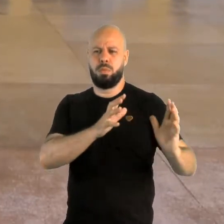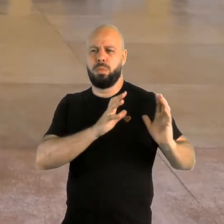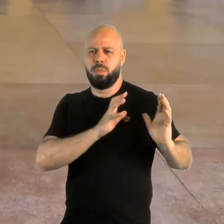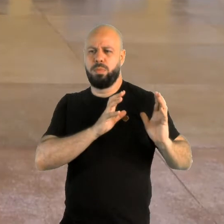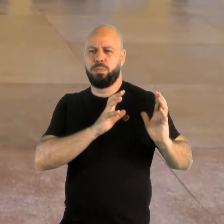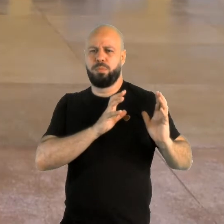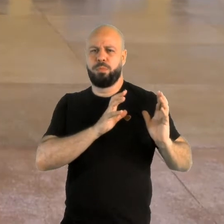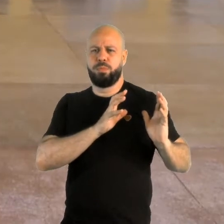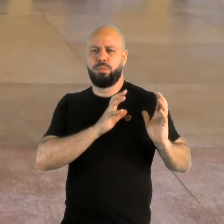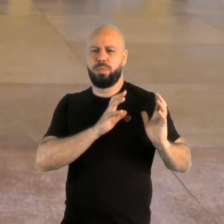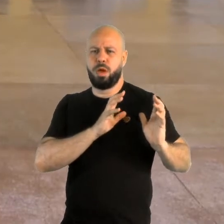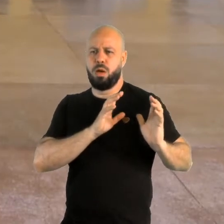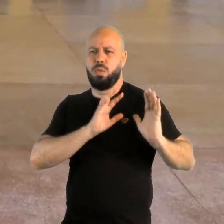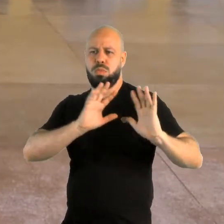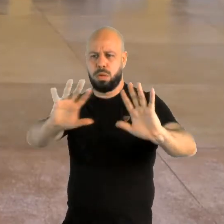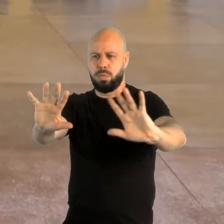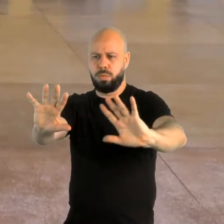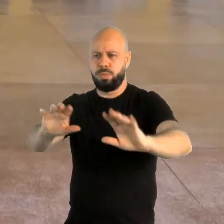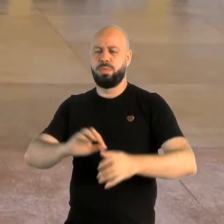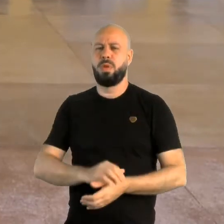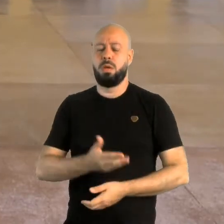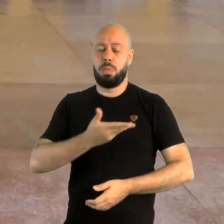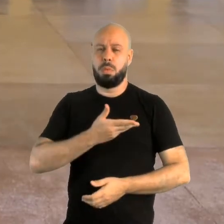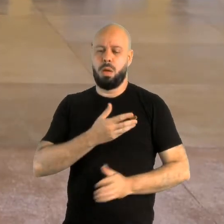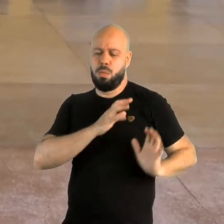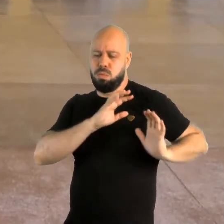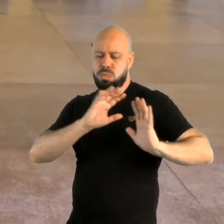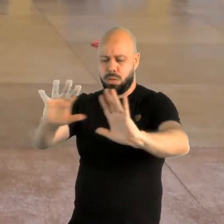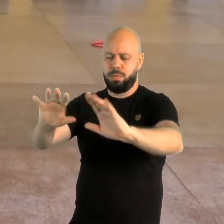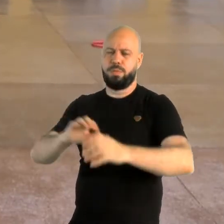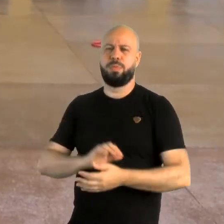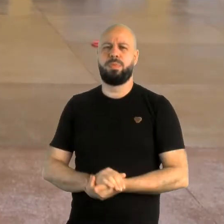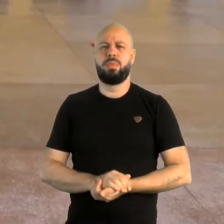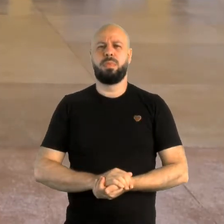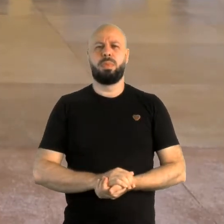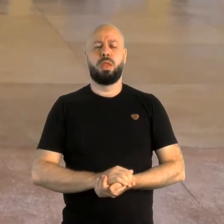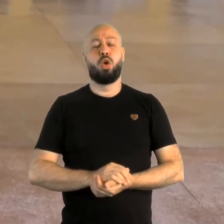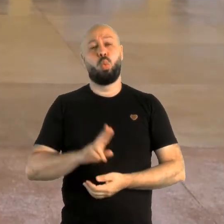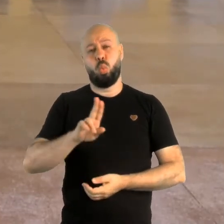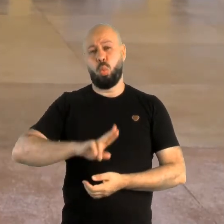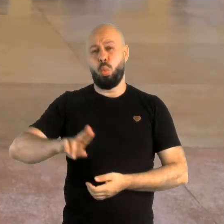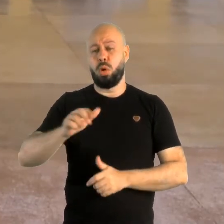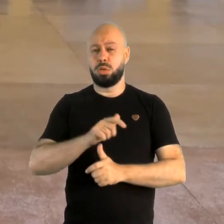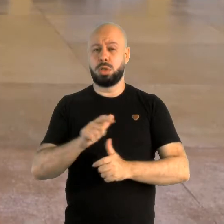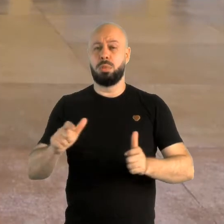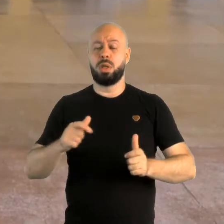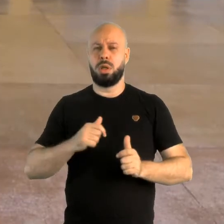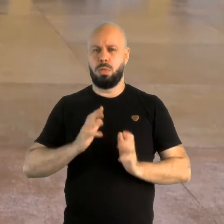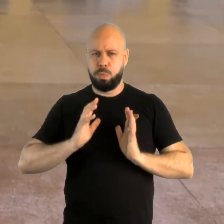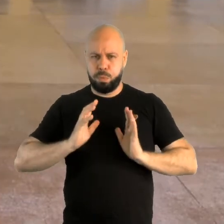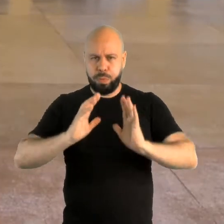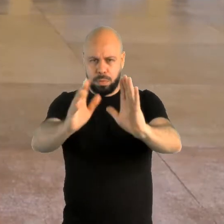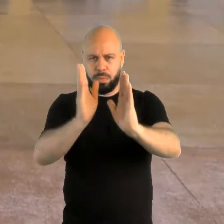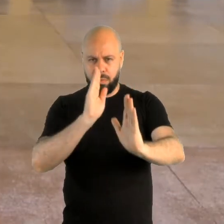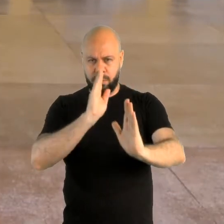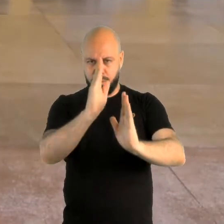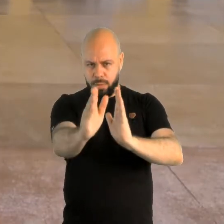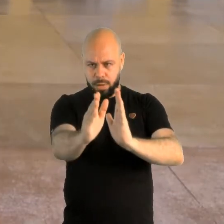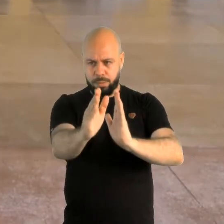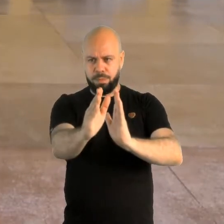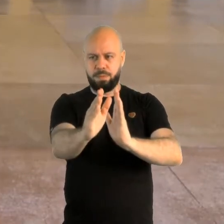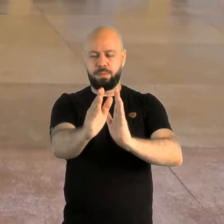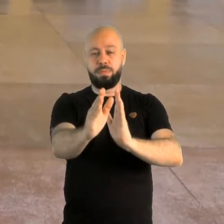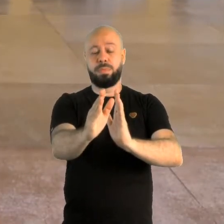jogando a bola pro meu colega. Esse passe ele é muito usado, tanto frontalmente, tá?